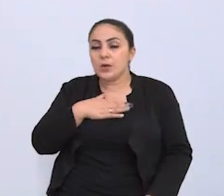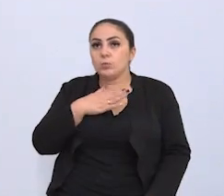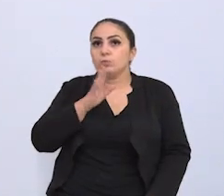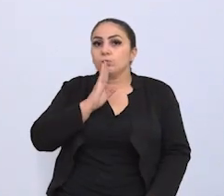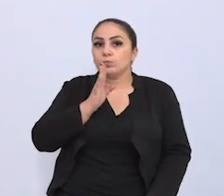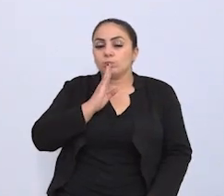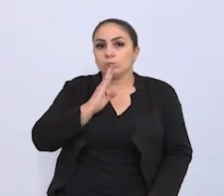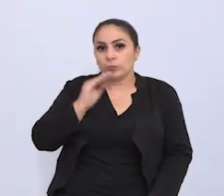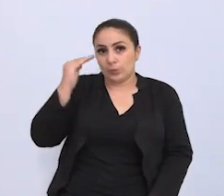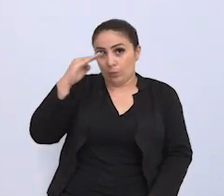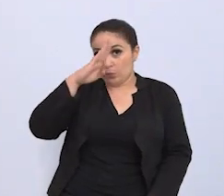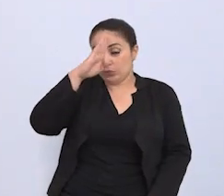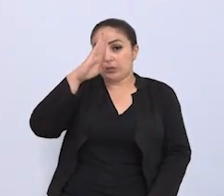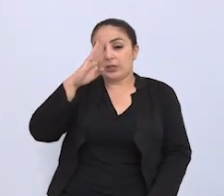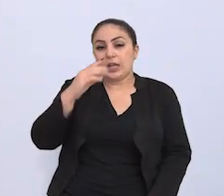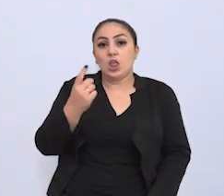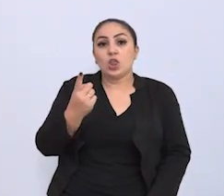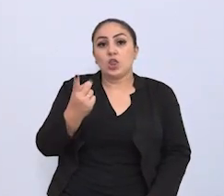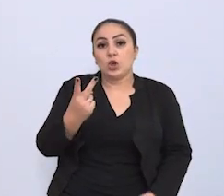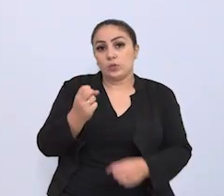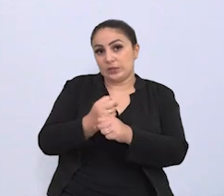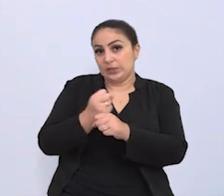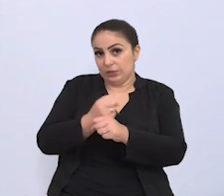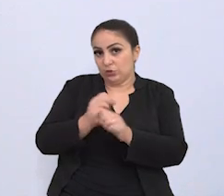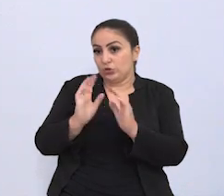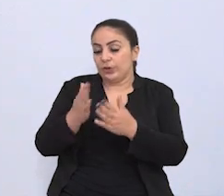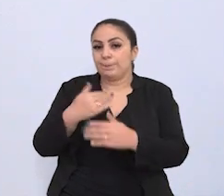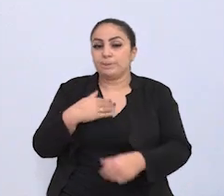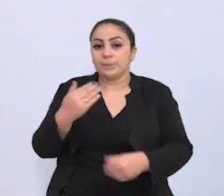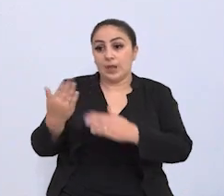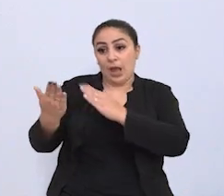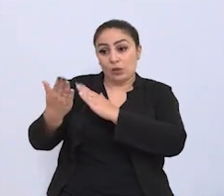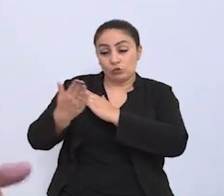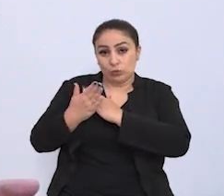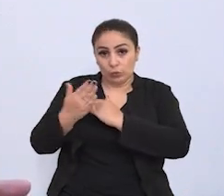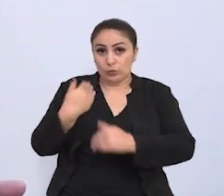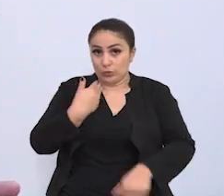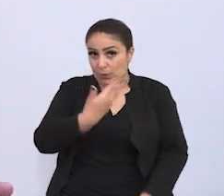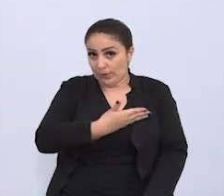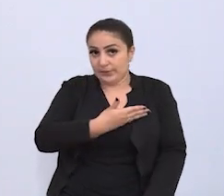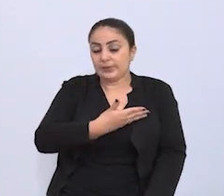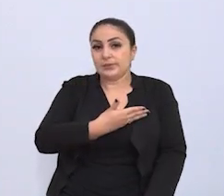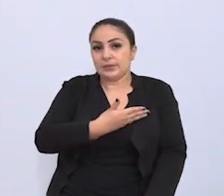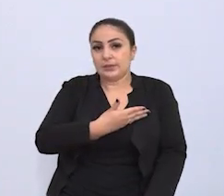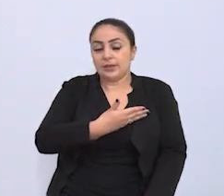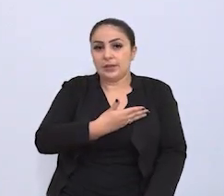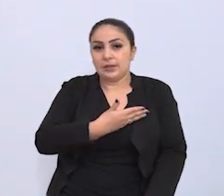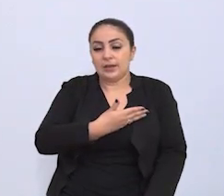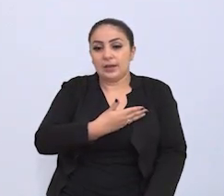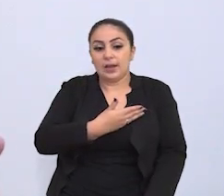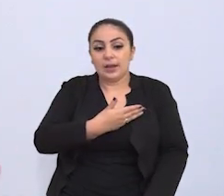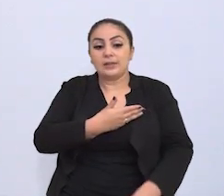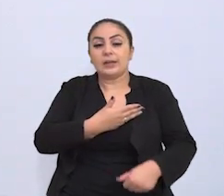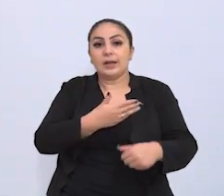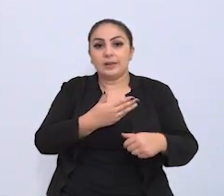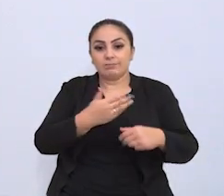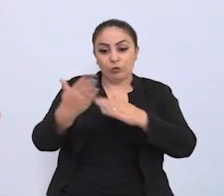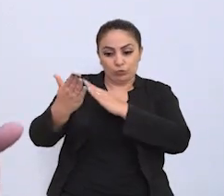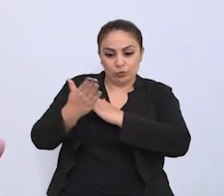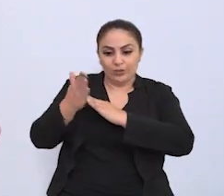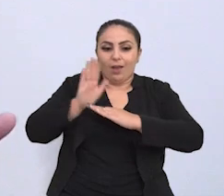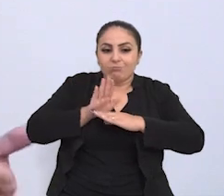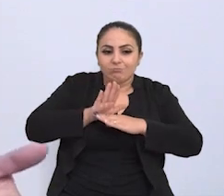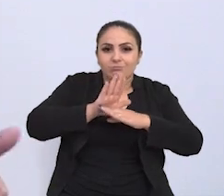Eu conheço Jair Moisés Bolsonaro há 12 anos quando ele nos auxiliou a auxiliar